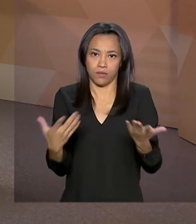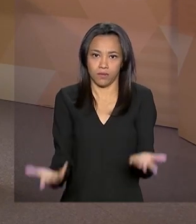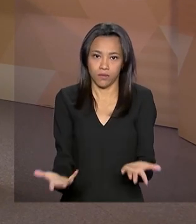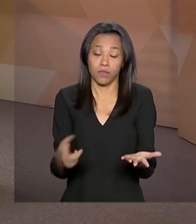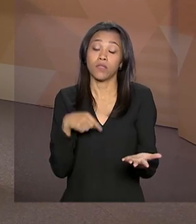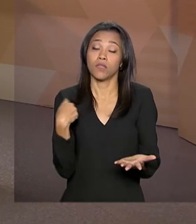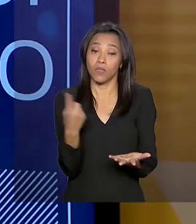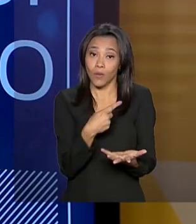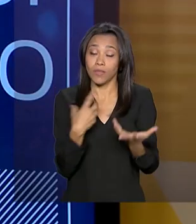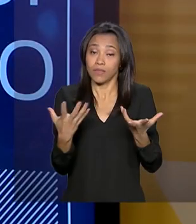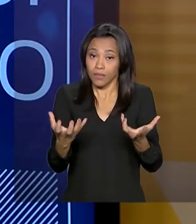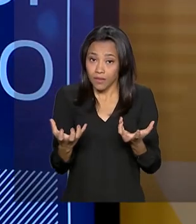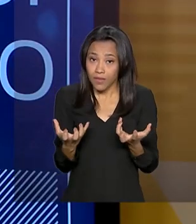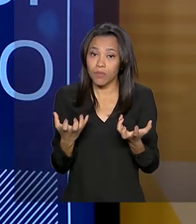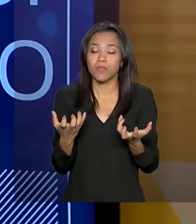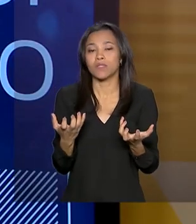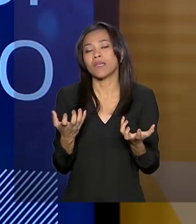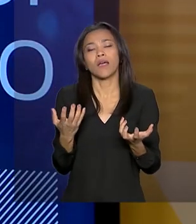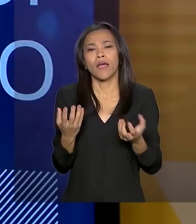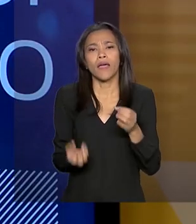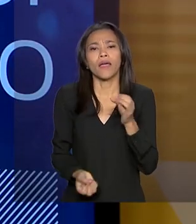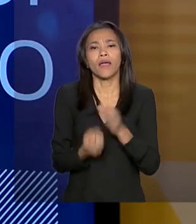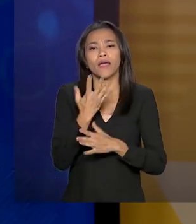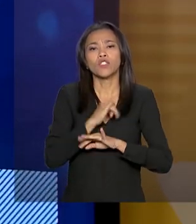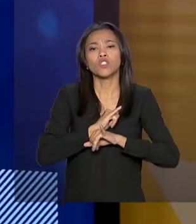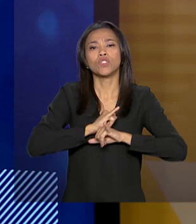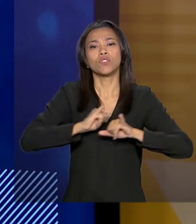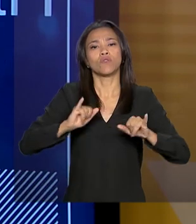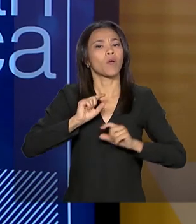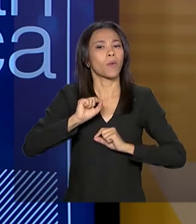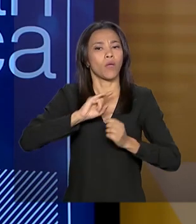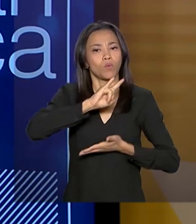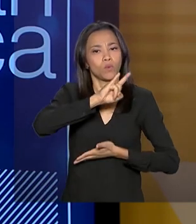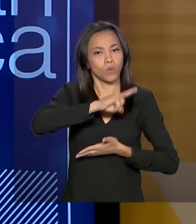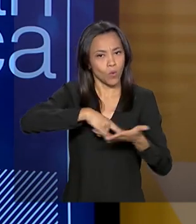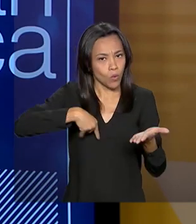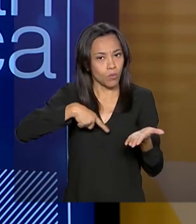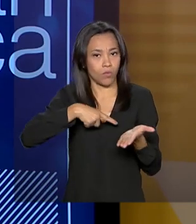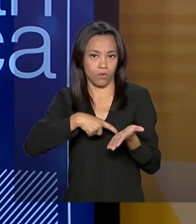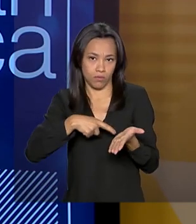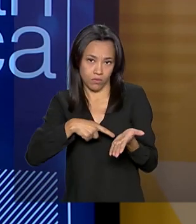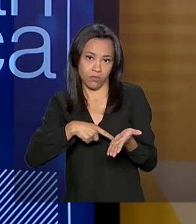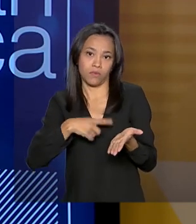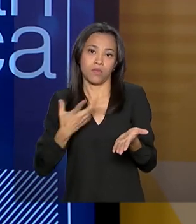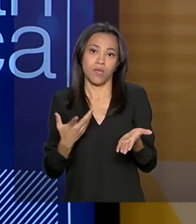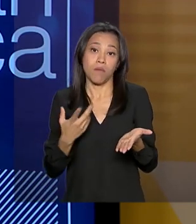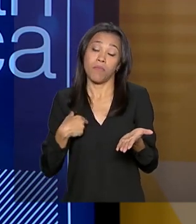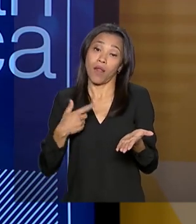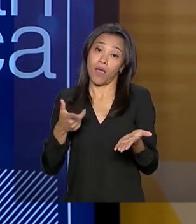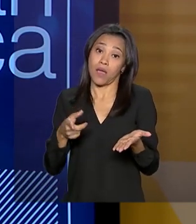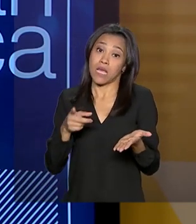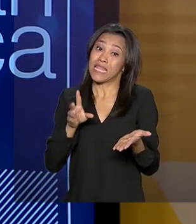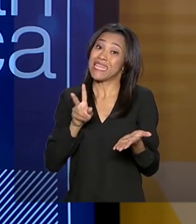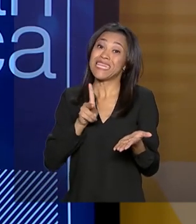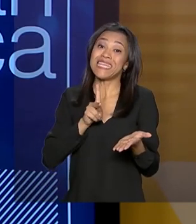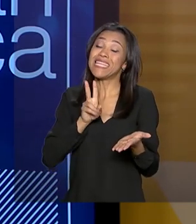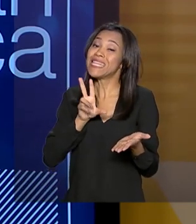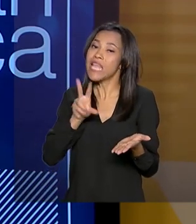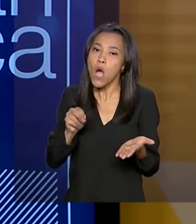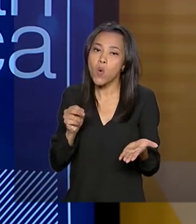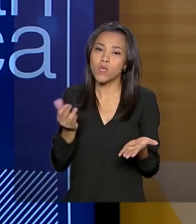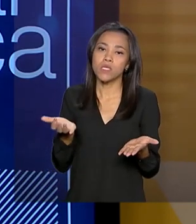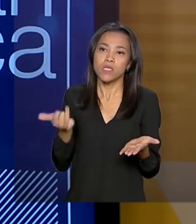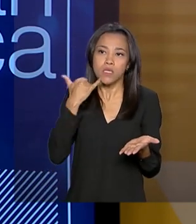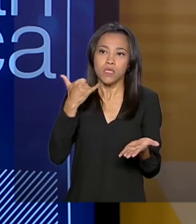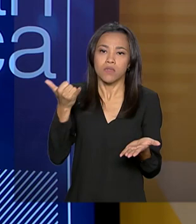eventualmente, fazer uma portaria para entender que violar o não perturbe, esse número que você vai